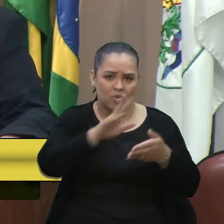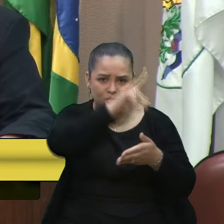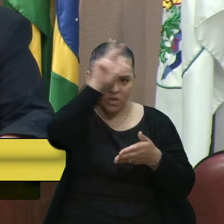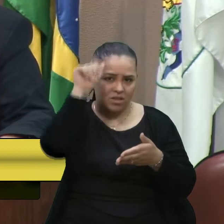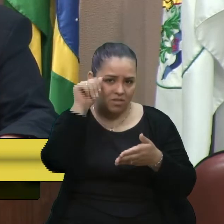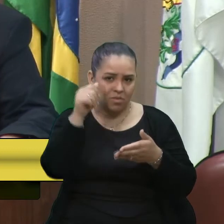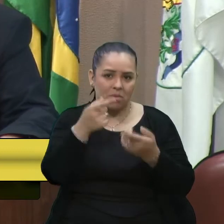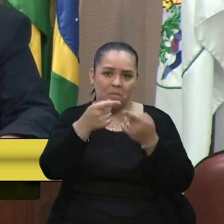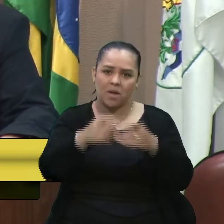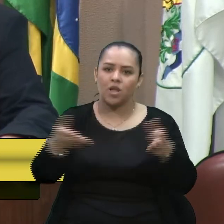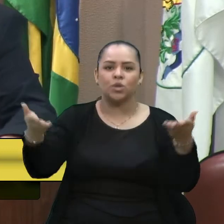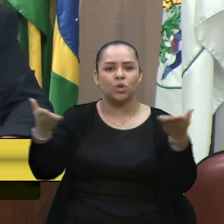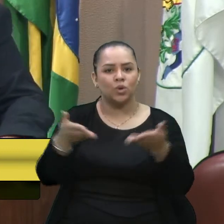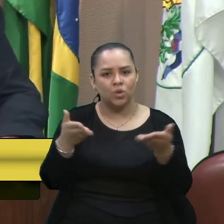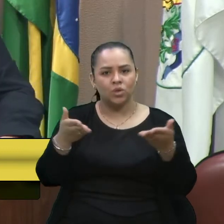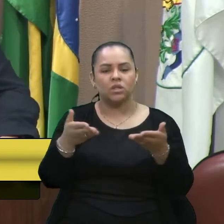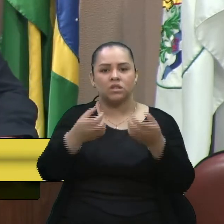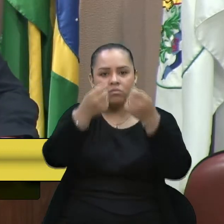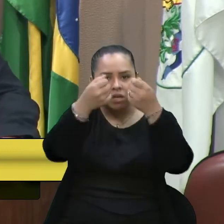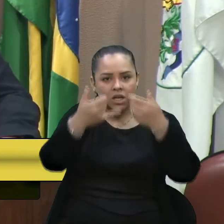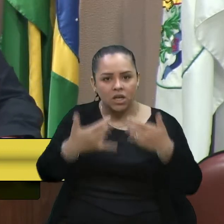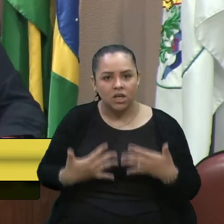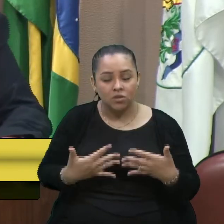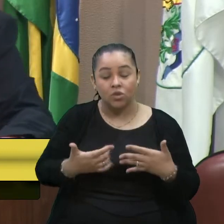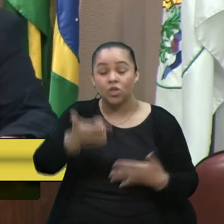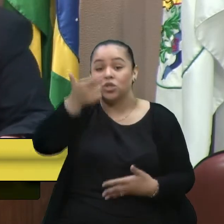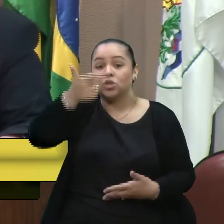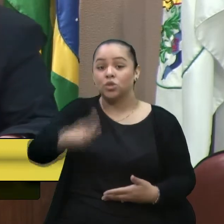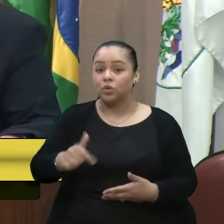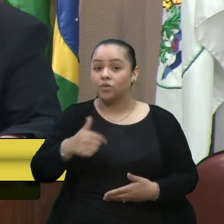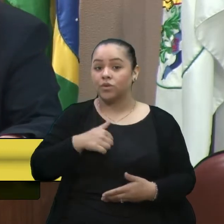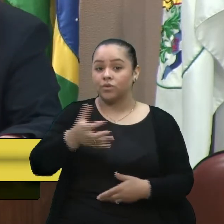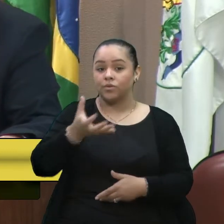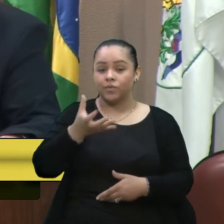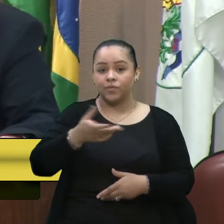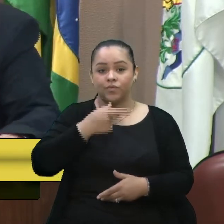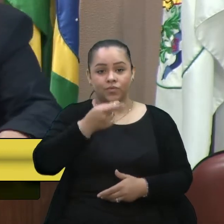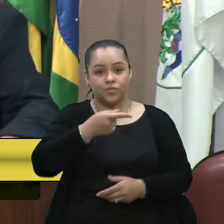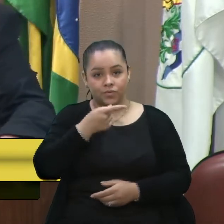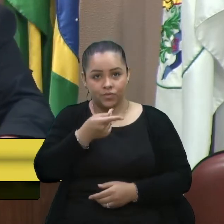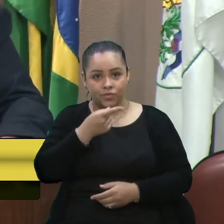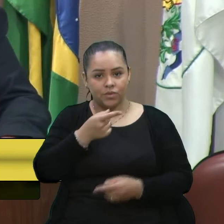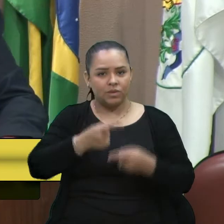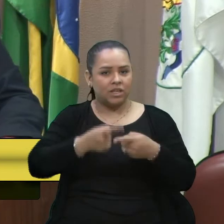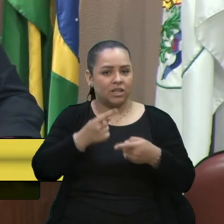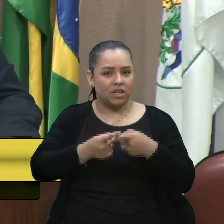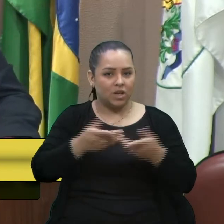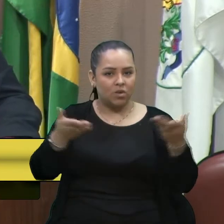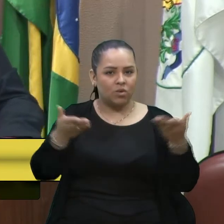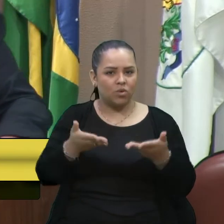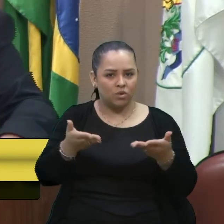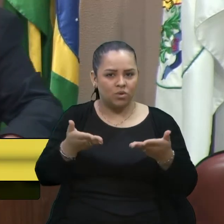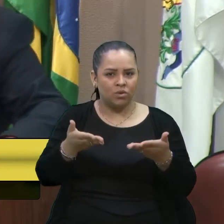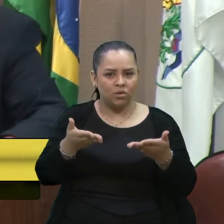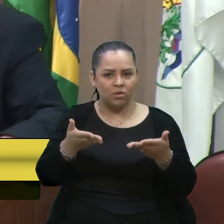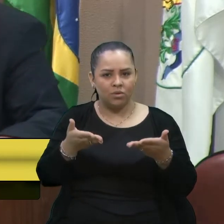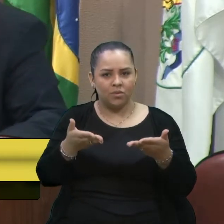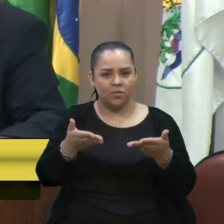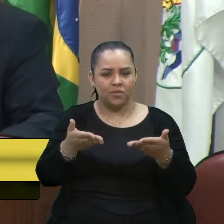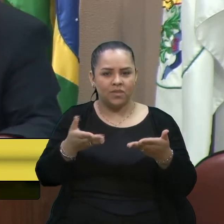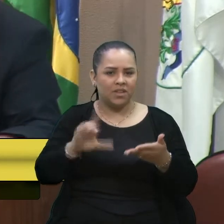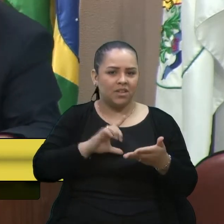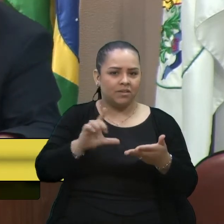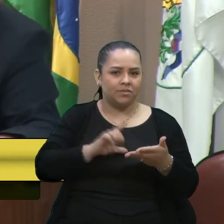dizendo porque quero dizer que, mais uma vez, como vi na grade de hoje, e não estava ali, seria o vereador